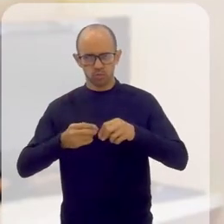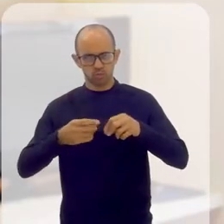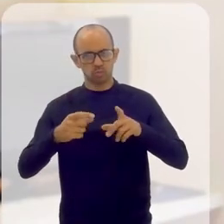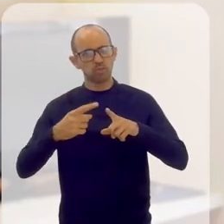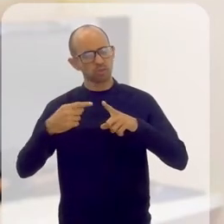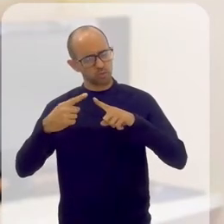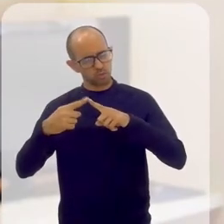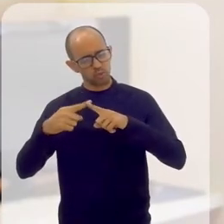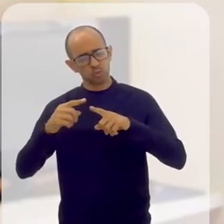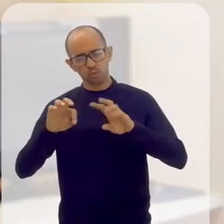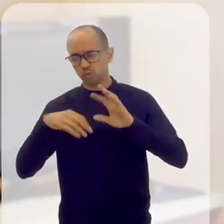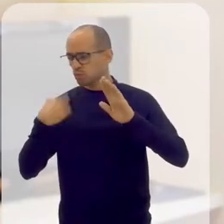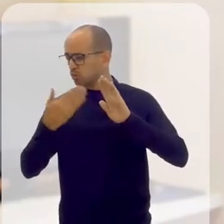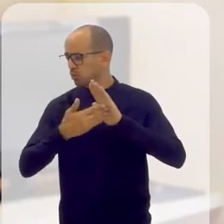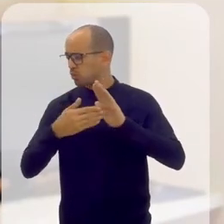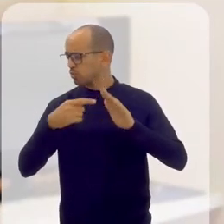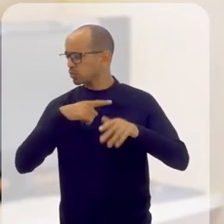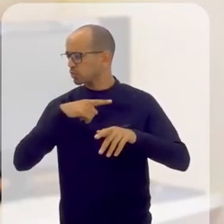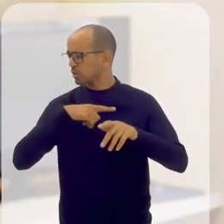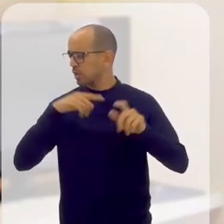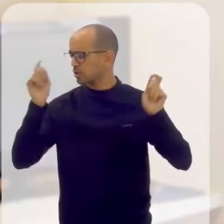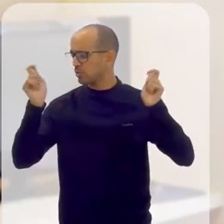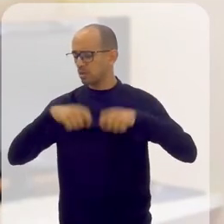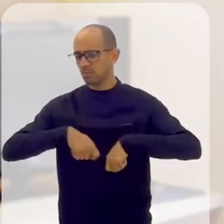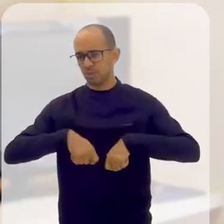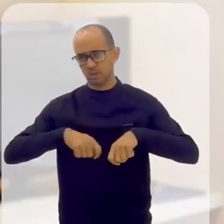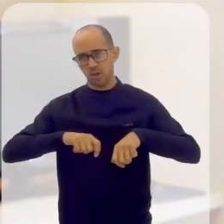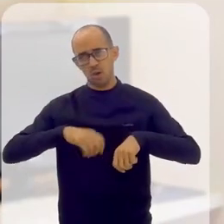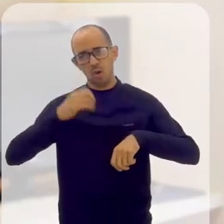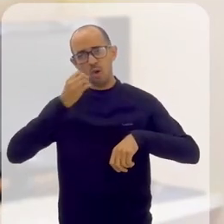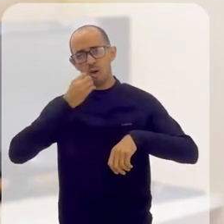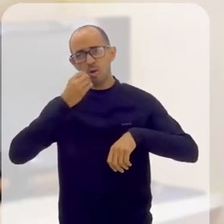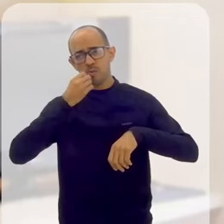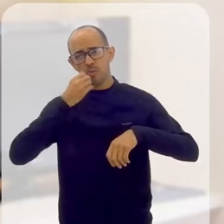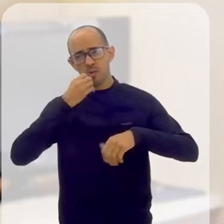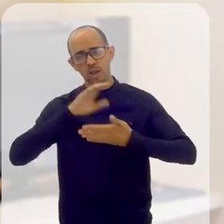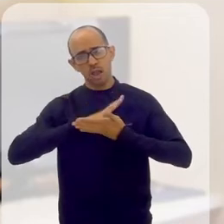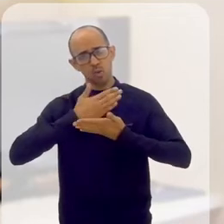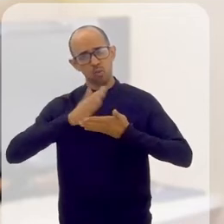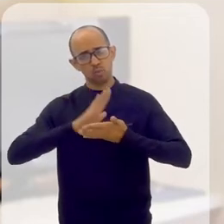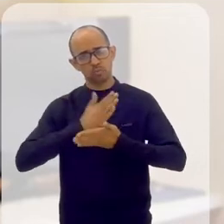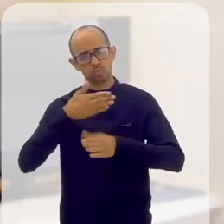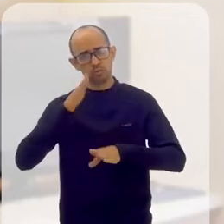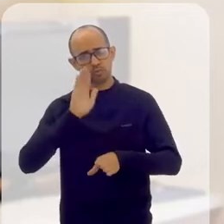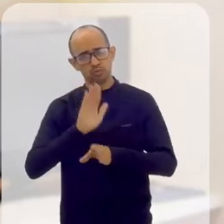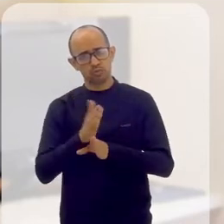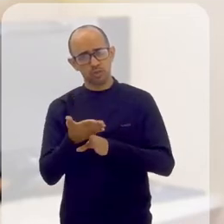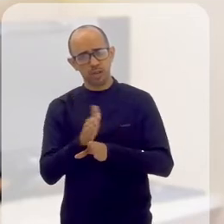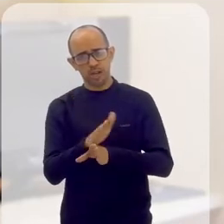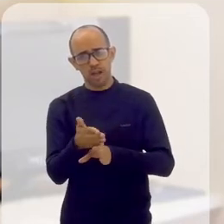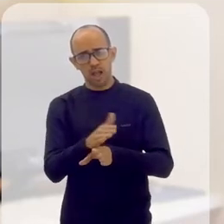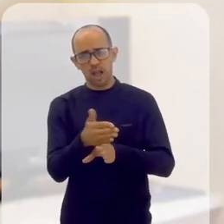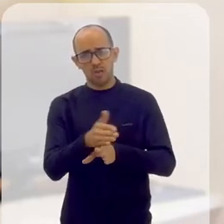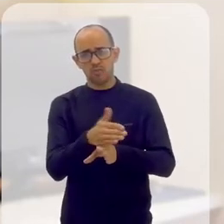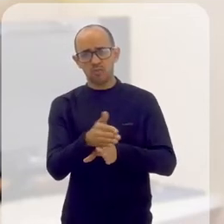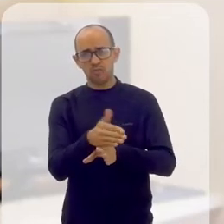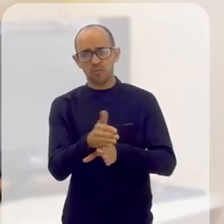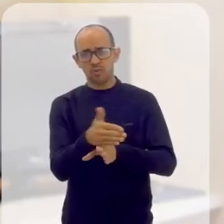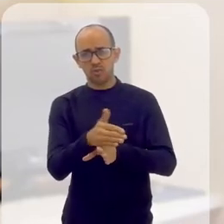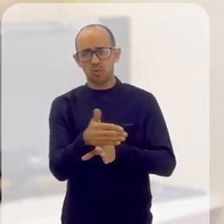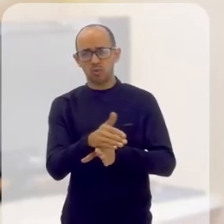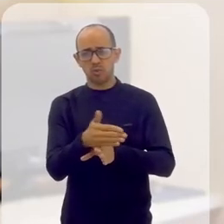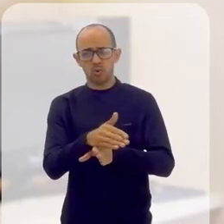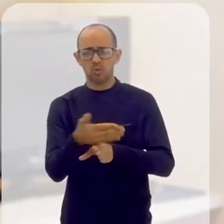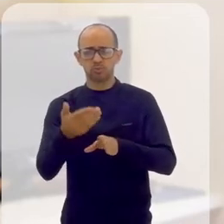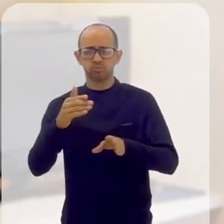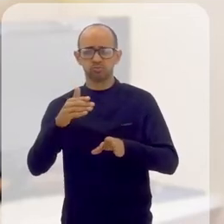porque todas elas têm as suas potencialidades, claro, algumas vão estar em situação de vulnerabilidade, vão estar